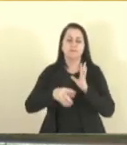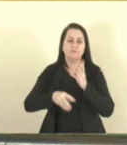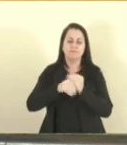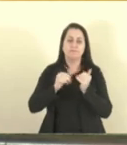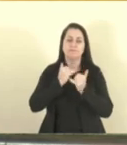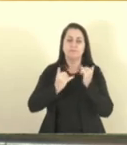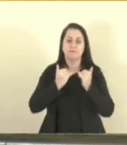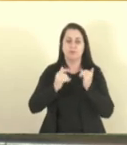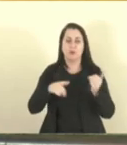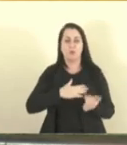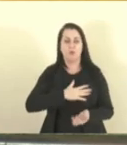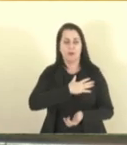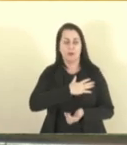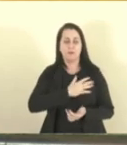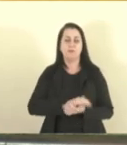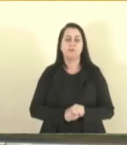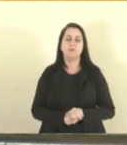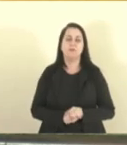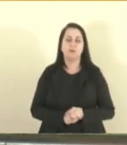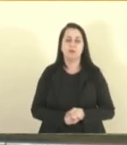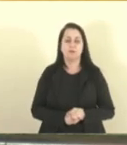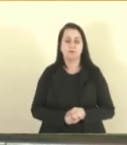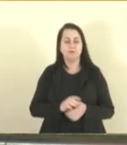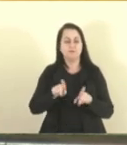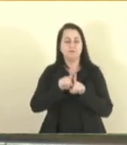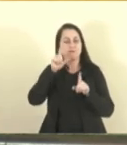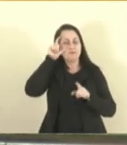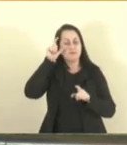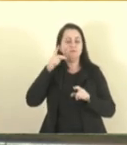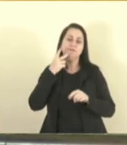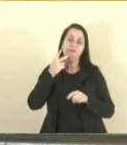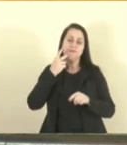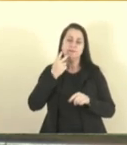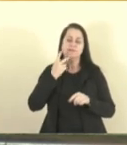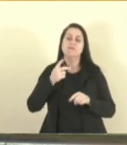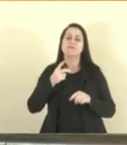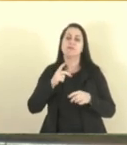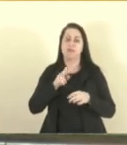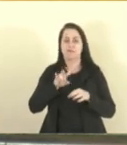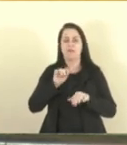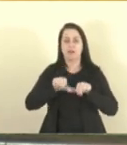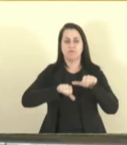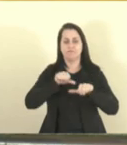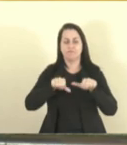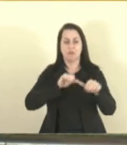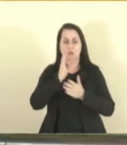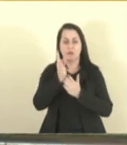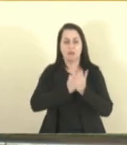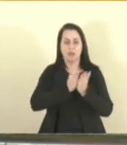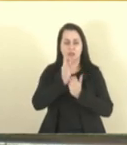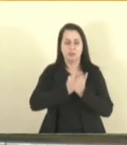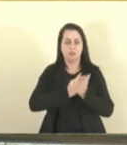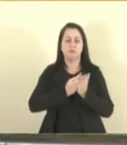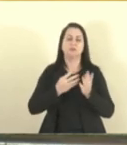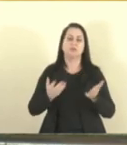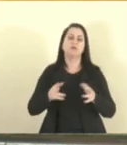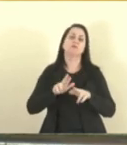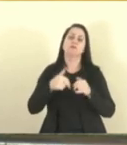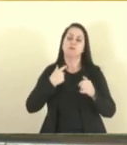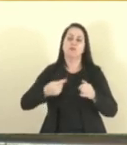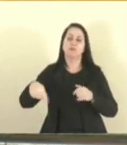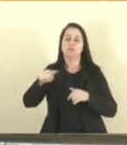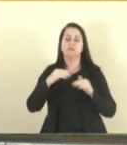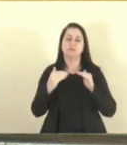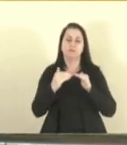do Coronel Wellington ao Mazinho. O Mazinho, inclusive, ficou de refazer o texto, mas houve esse entendimento com o governo. Então, nós estamos de acordo